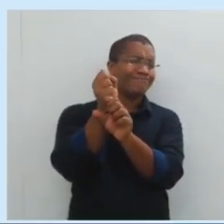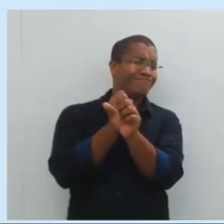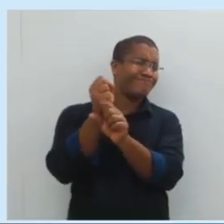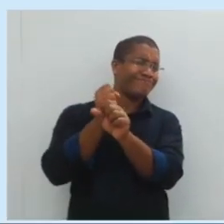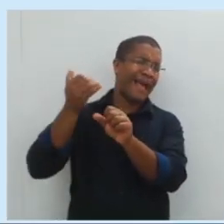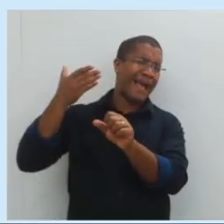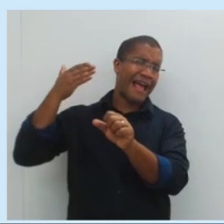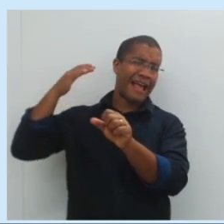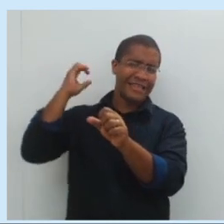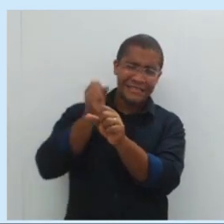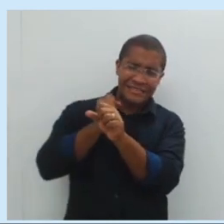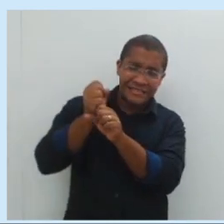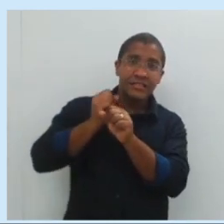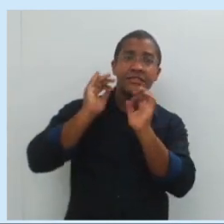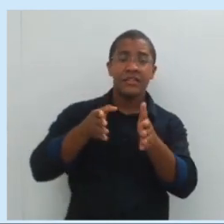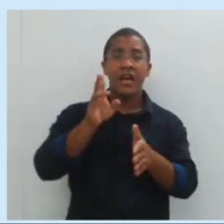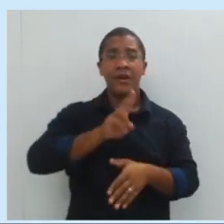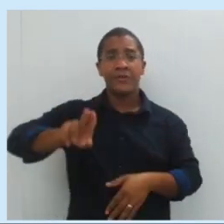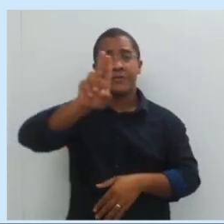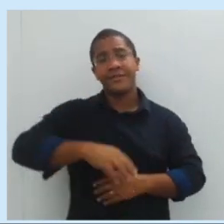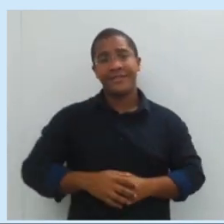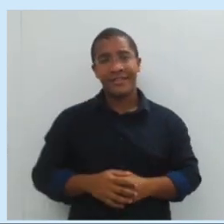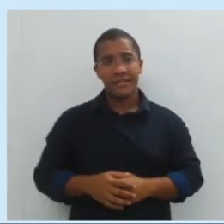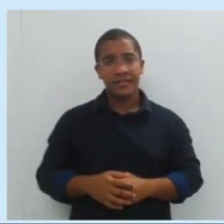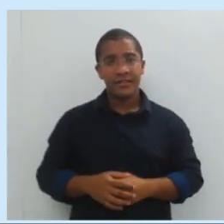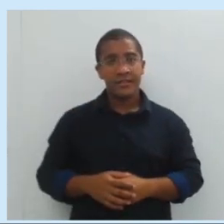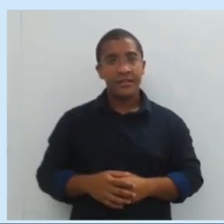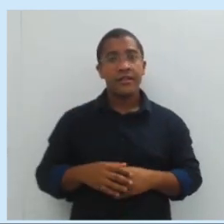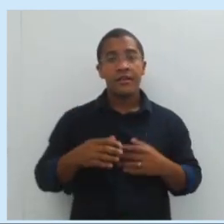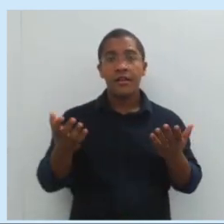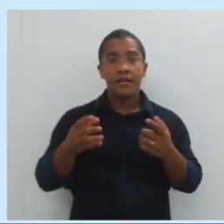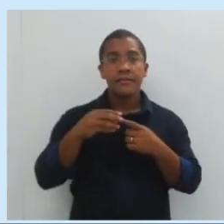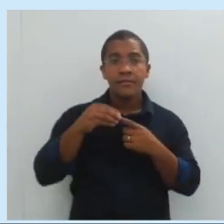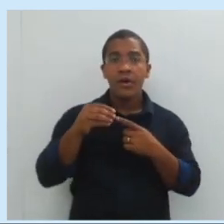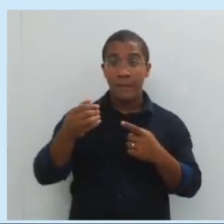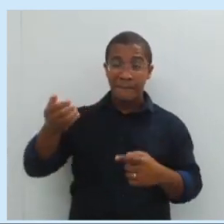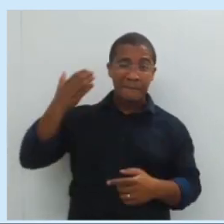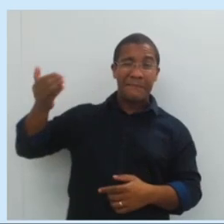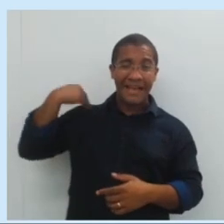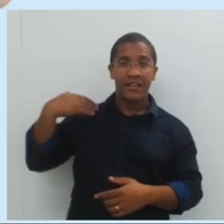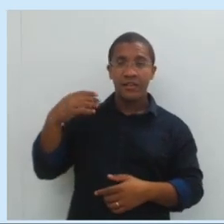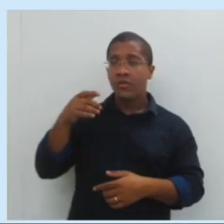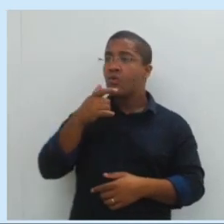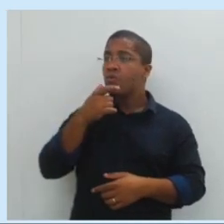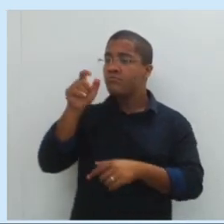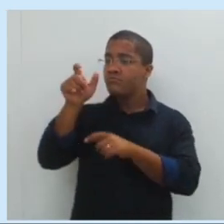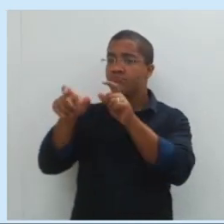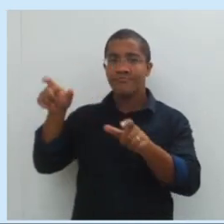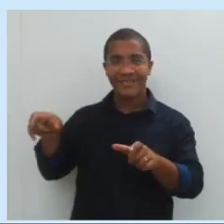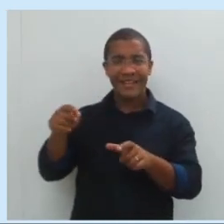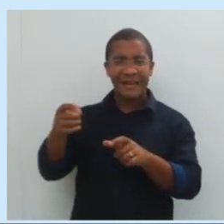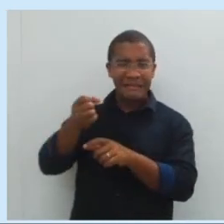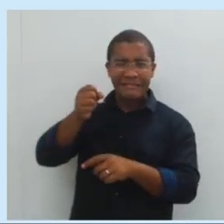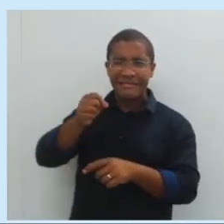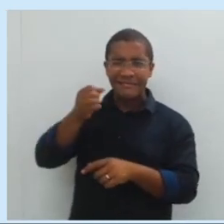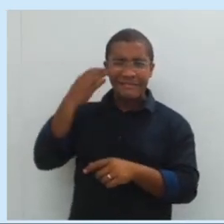há muito, muito, muito tempo. Principalmente pelos homens primitivos. Na verdade,